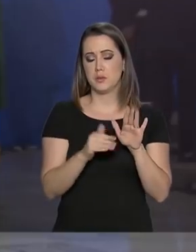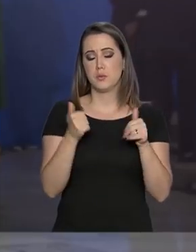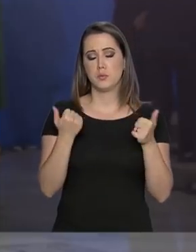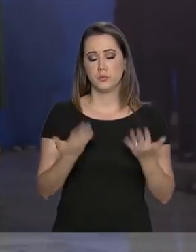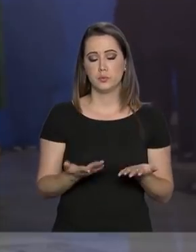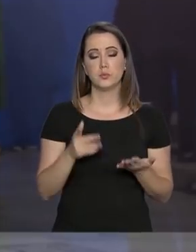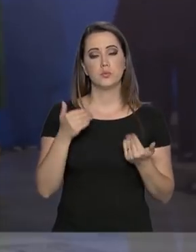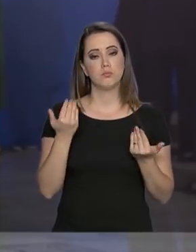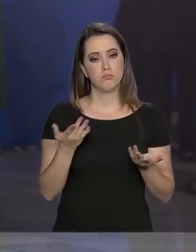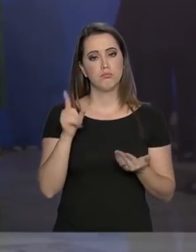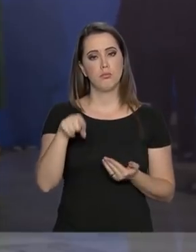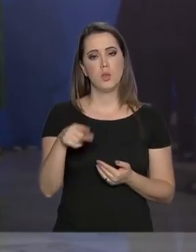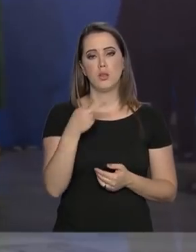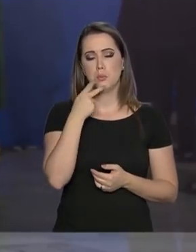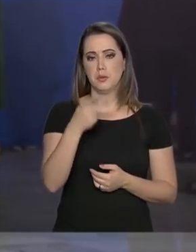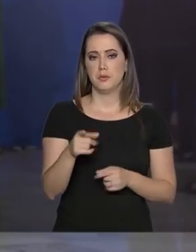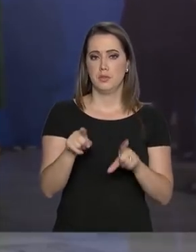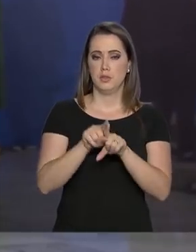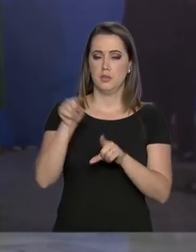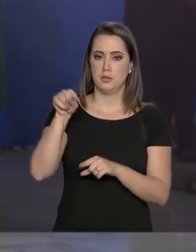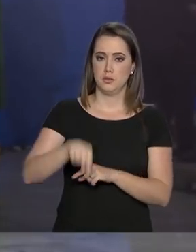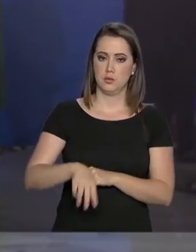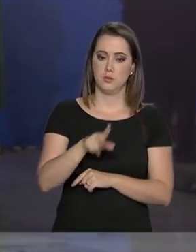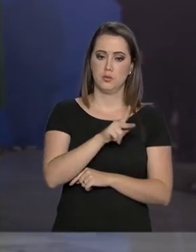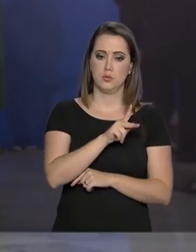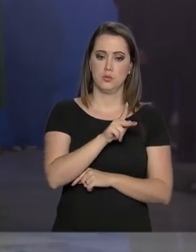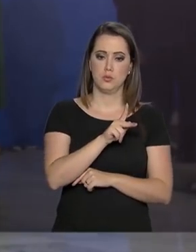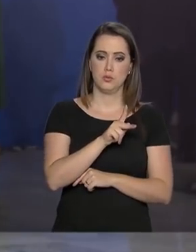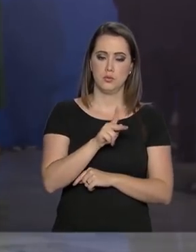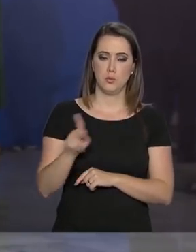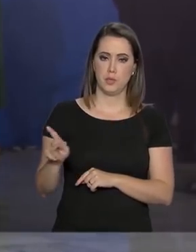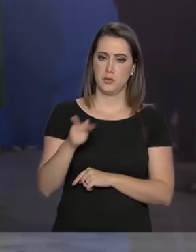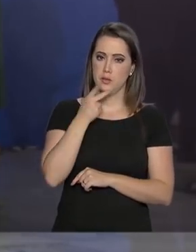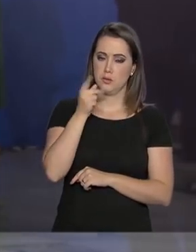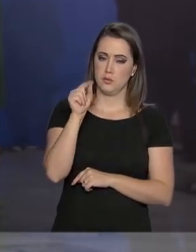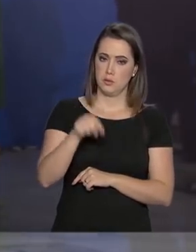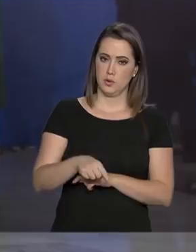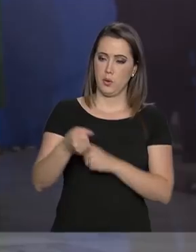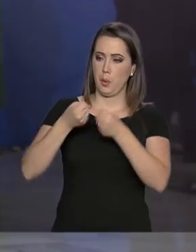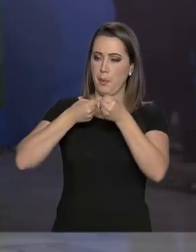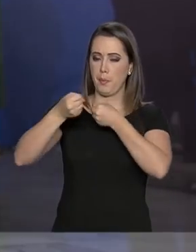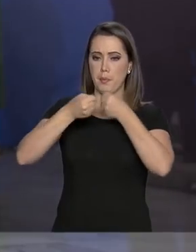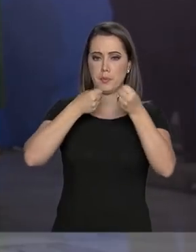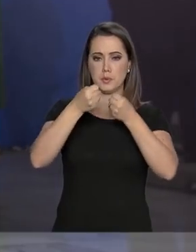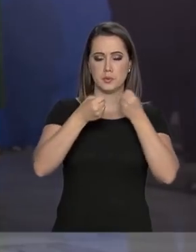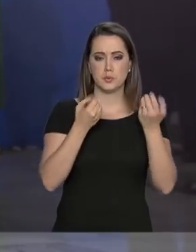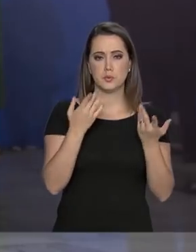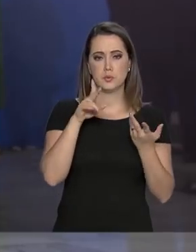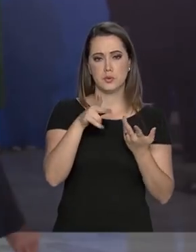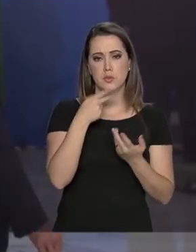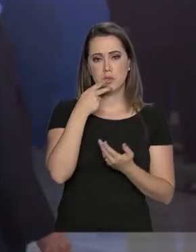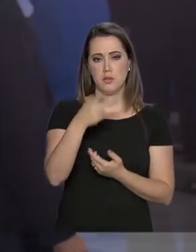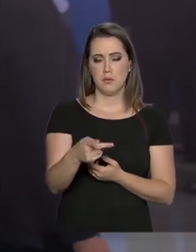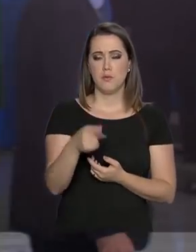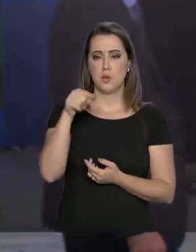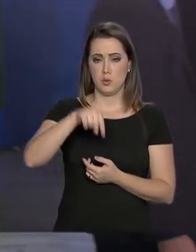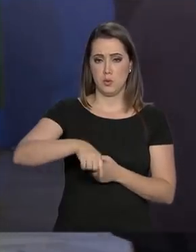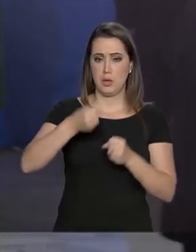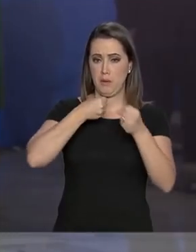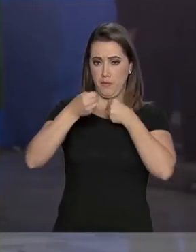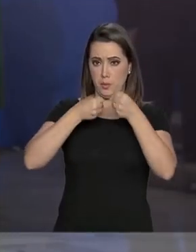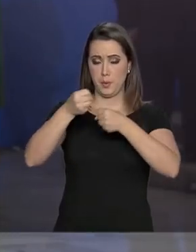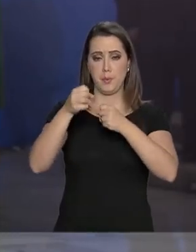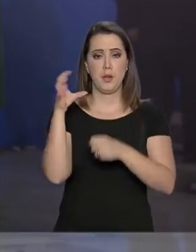Portanto, é isso, Roberto, também falaram aqui, o presidente chegou a falar aqui com a imprensa, concedeu o que a gente chama de quebra-queixo, falou